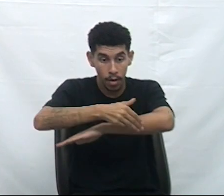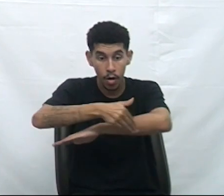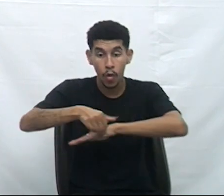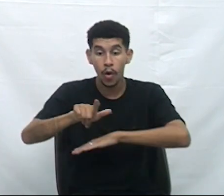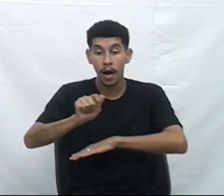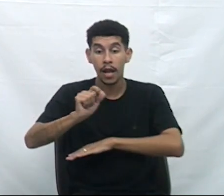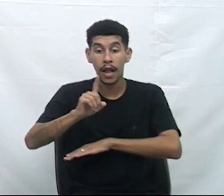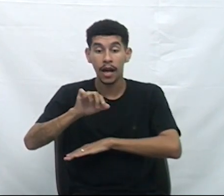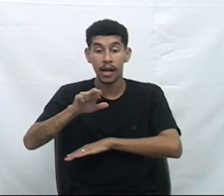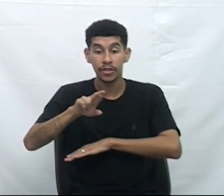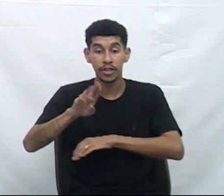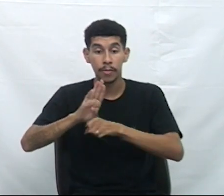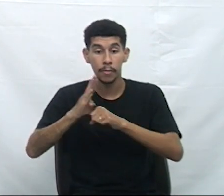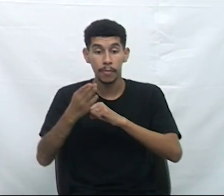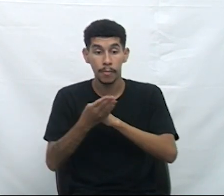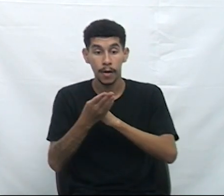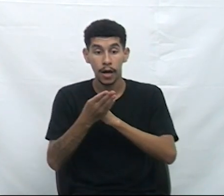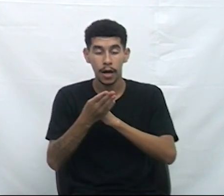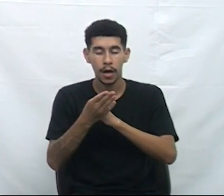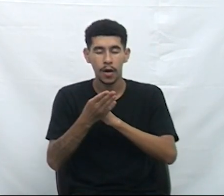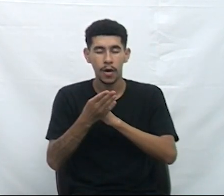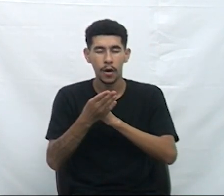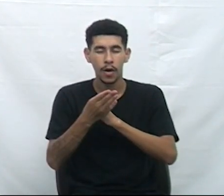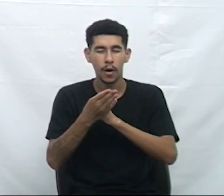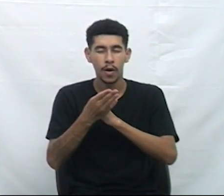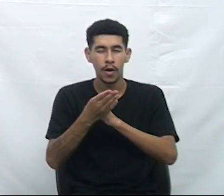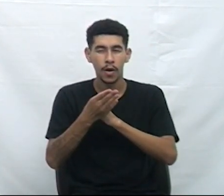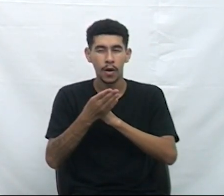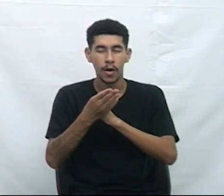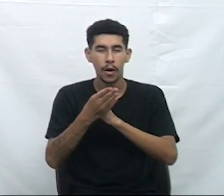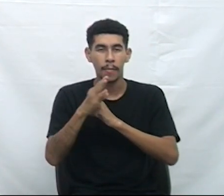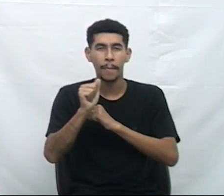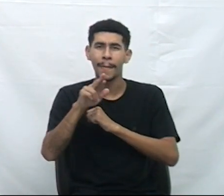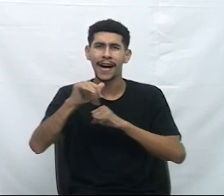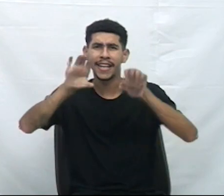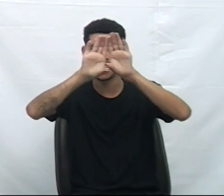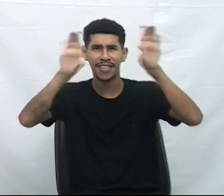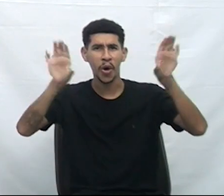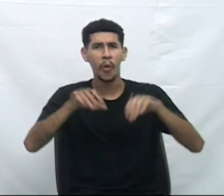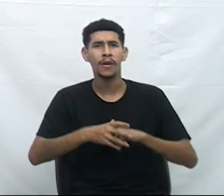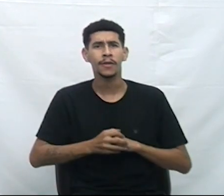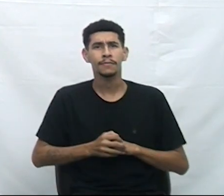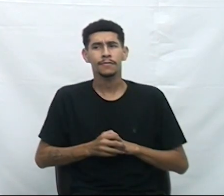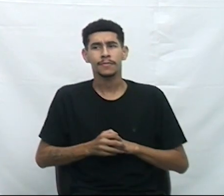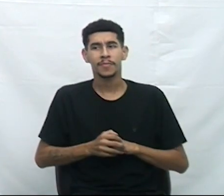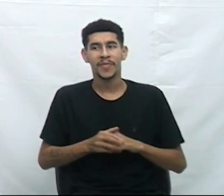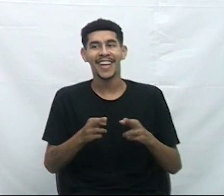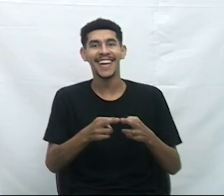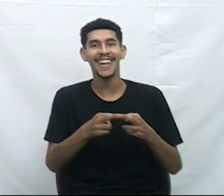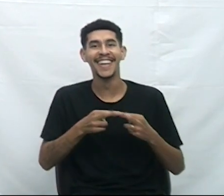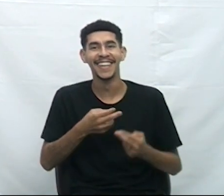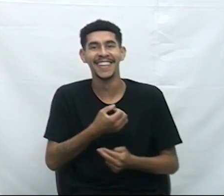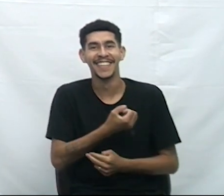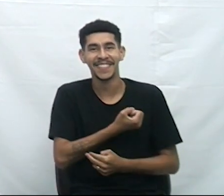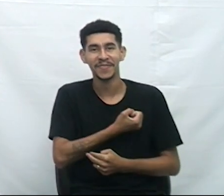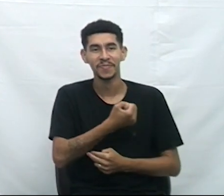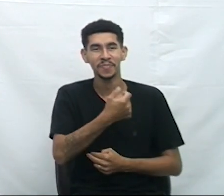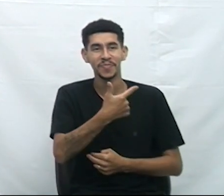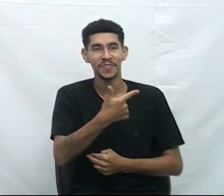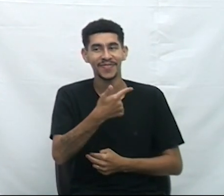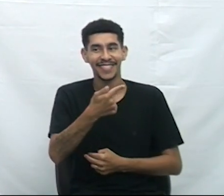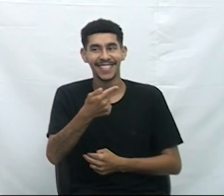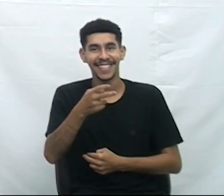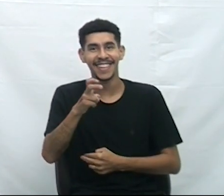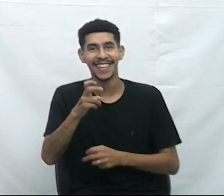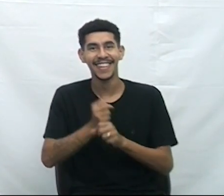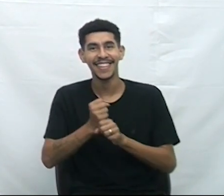Silvano, bairro Maria Cel. Requerimento número 275 de 2024. Autor, vereador Nicola